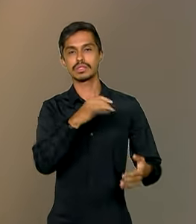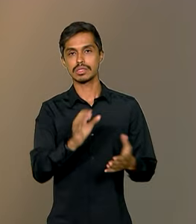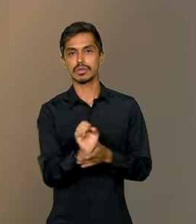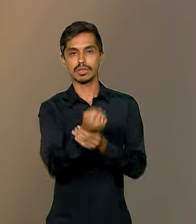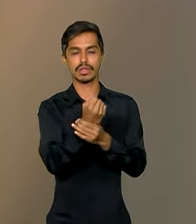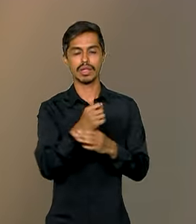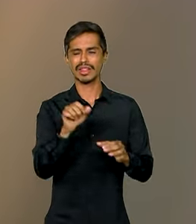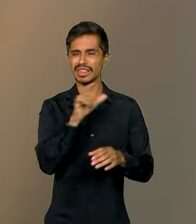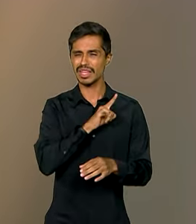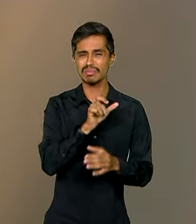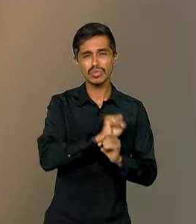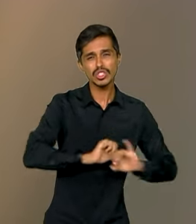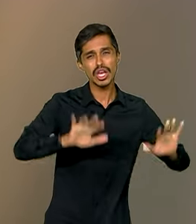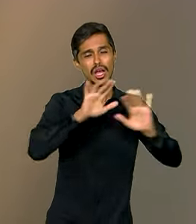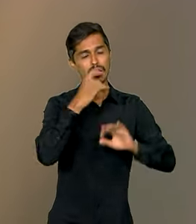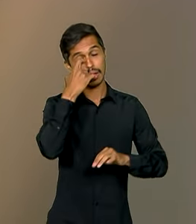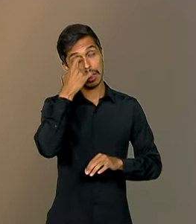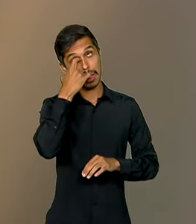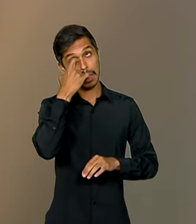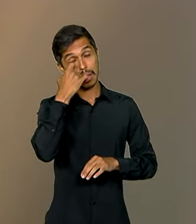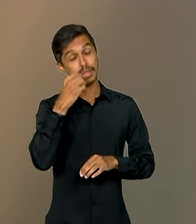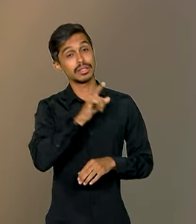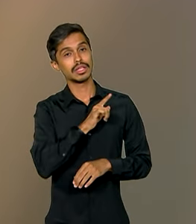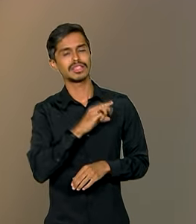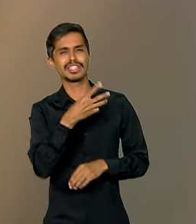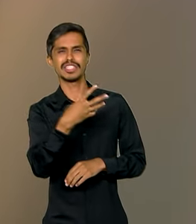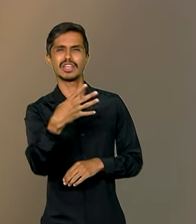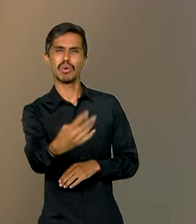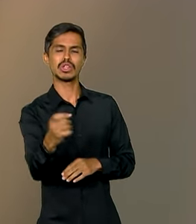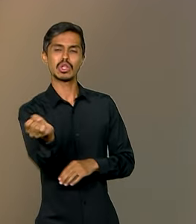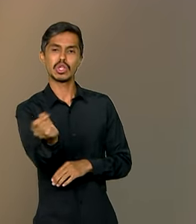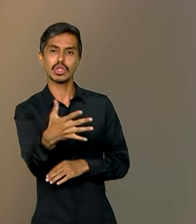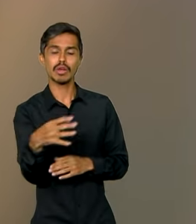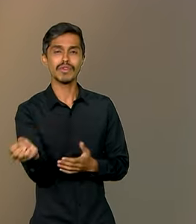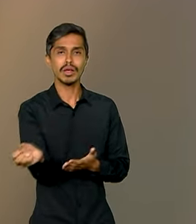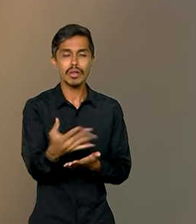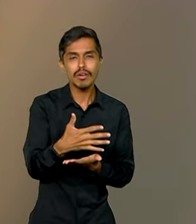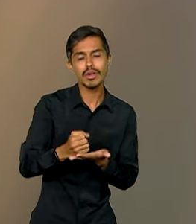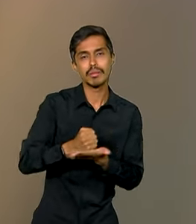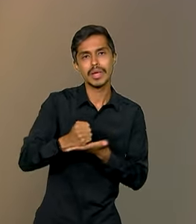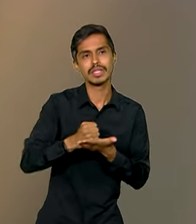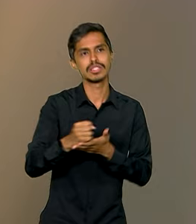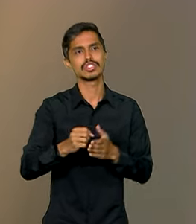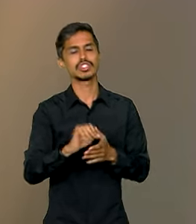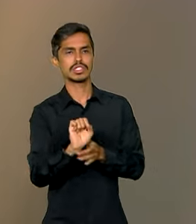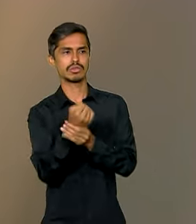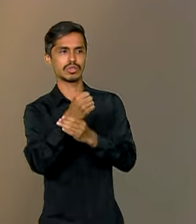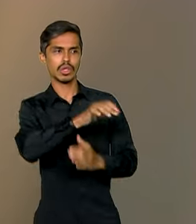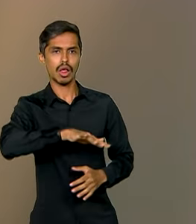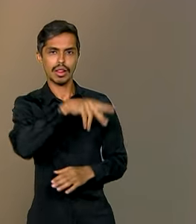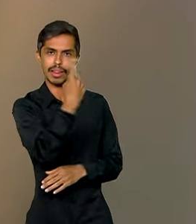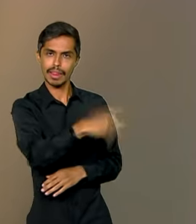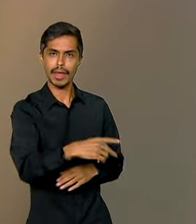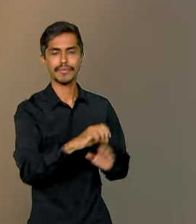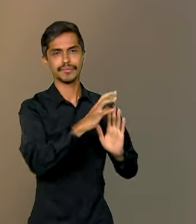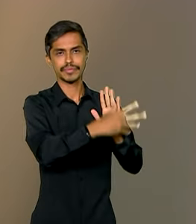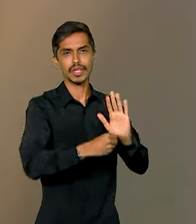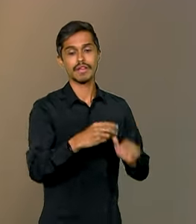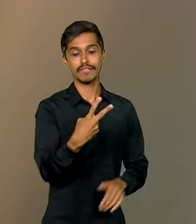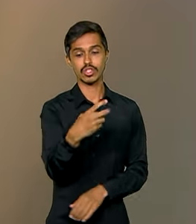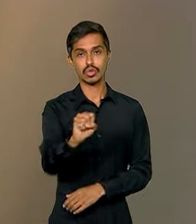é muito amplo, algumas informações. Serão 34 novas bases de segurança pública na Amazônia, 28 bases